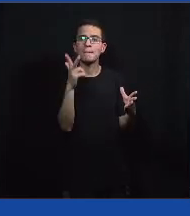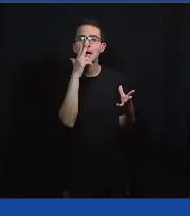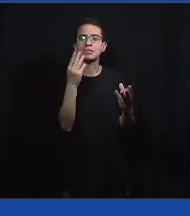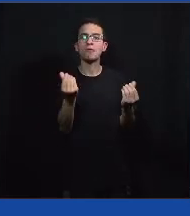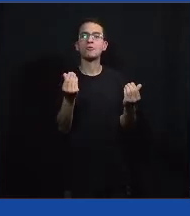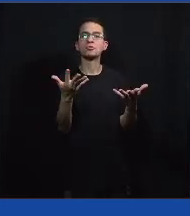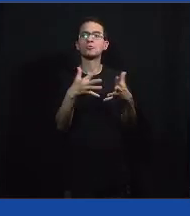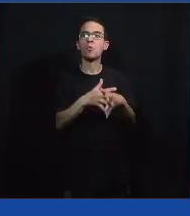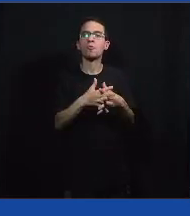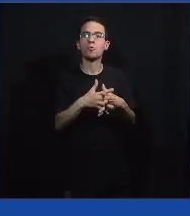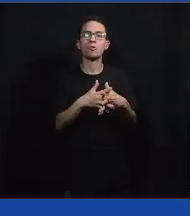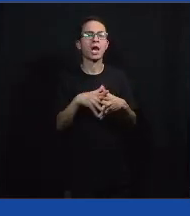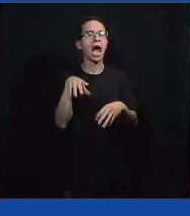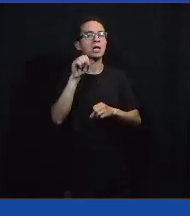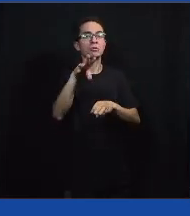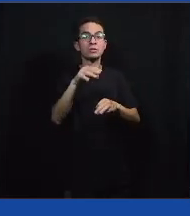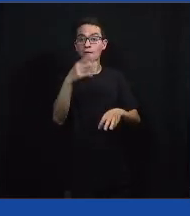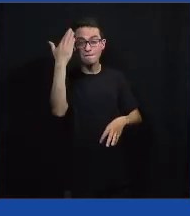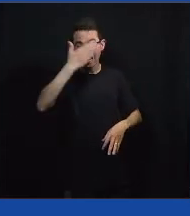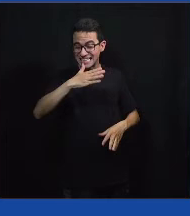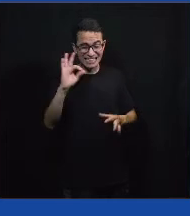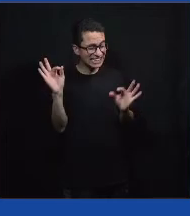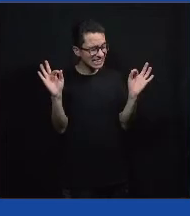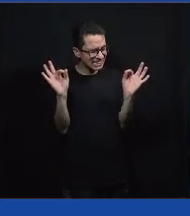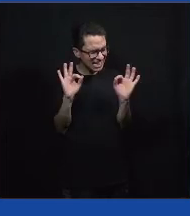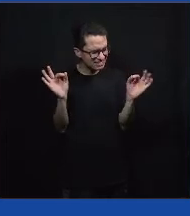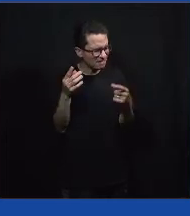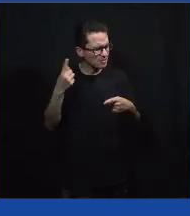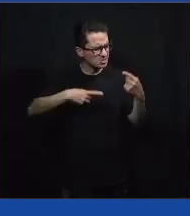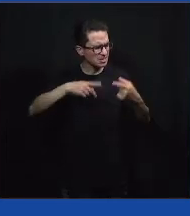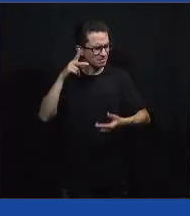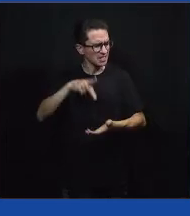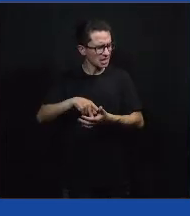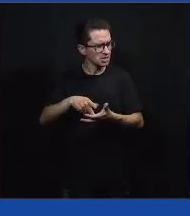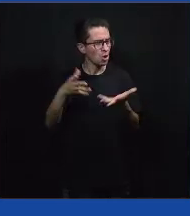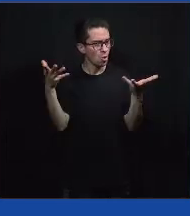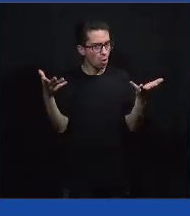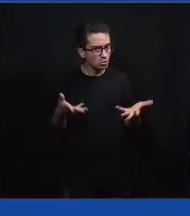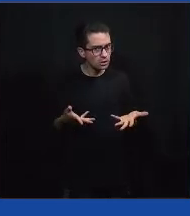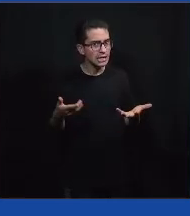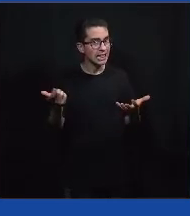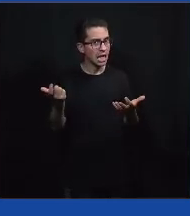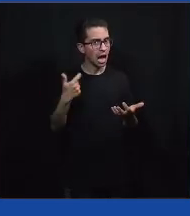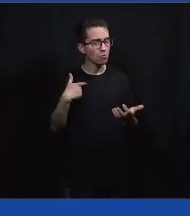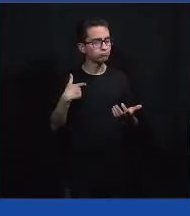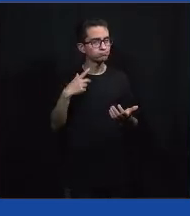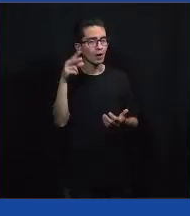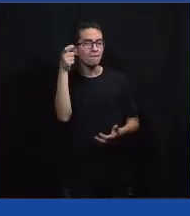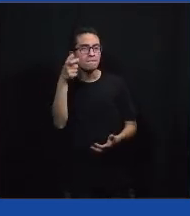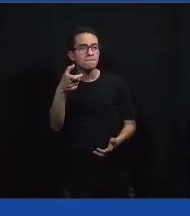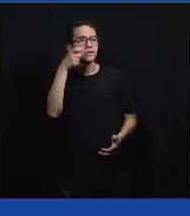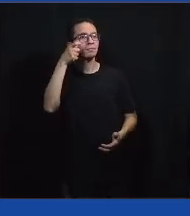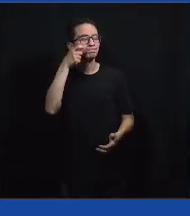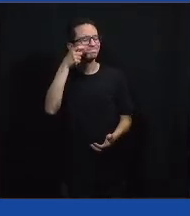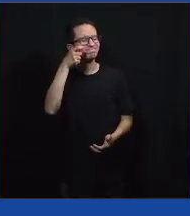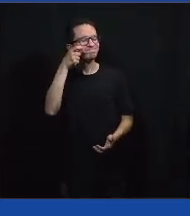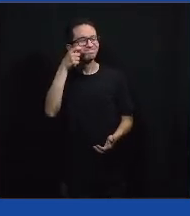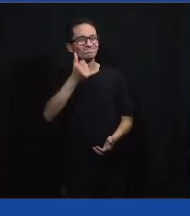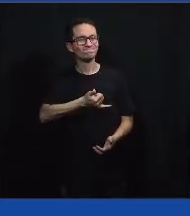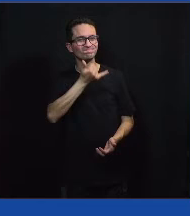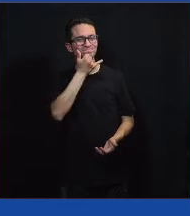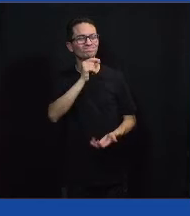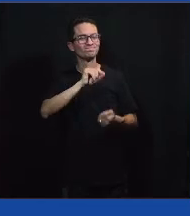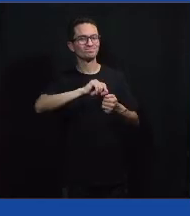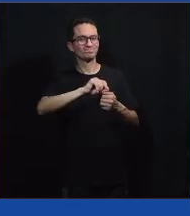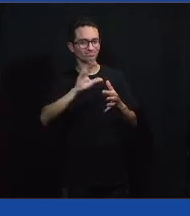consigo ver nada assim na política hoje que esteja realmente uma ação integrada para